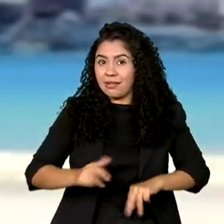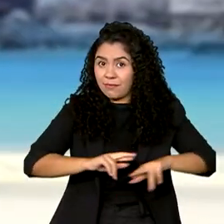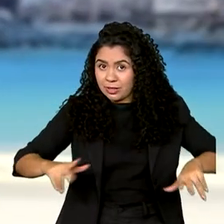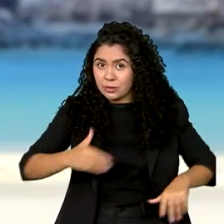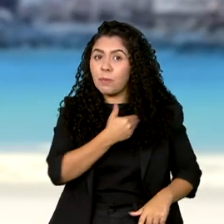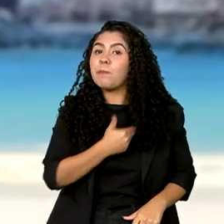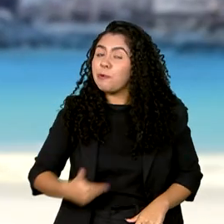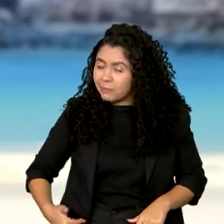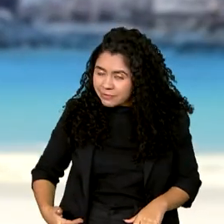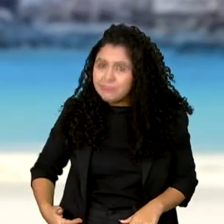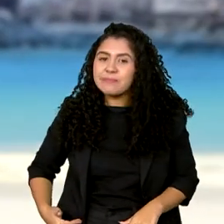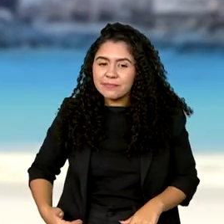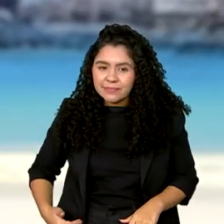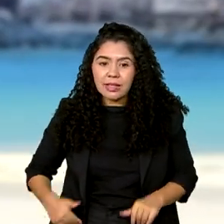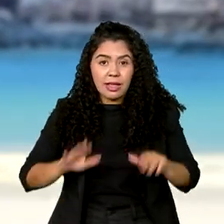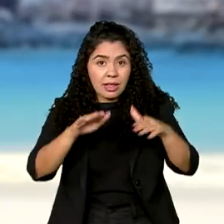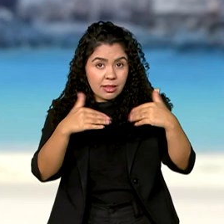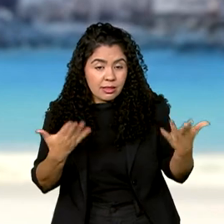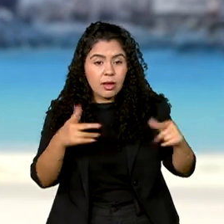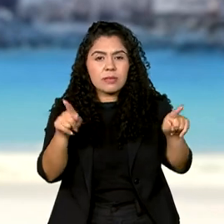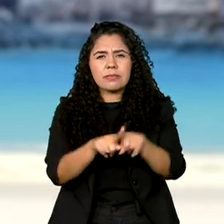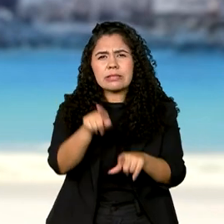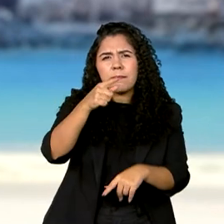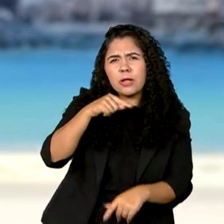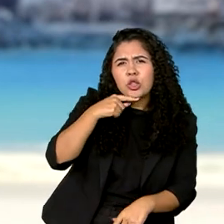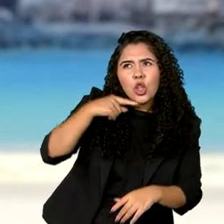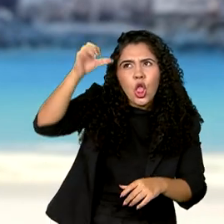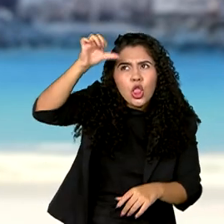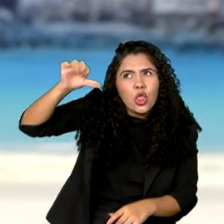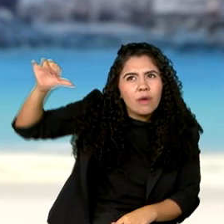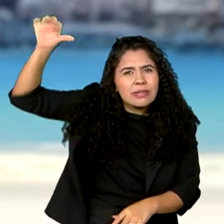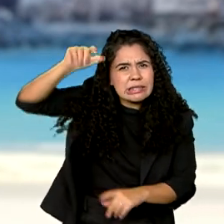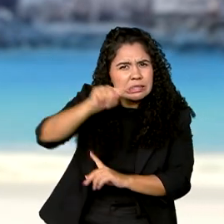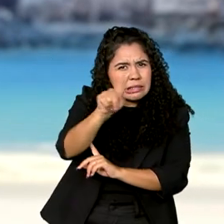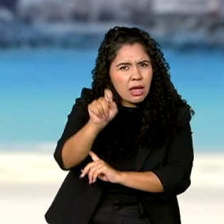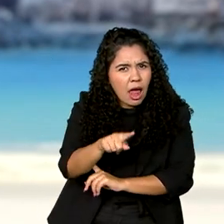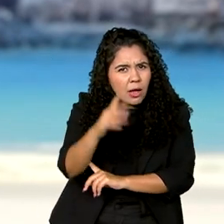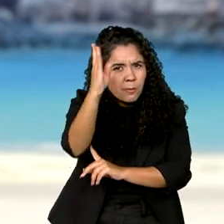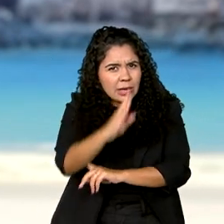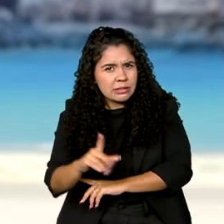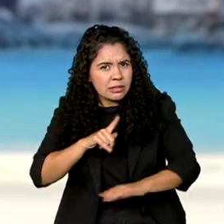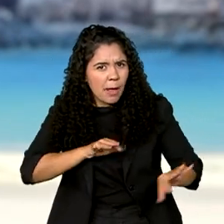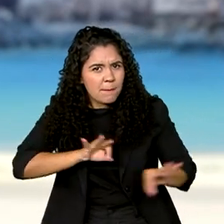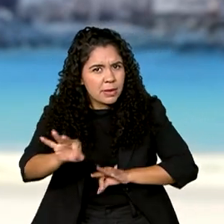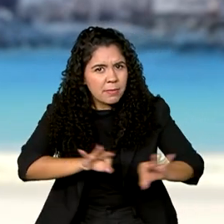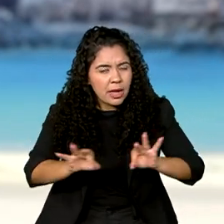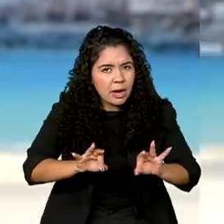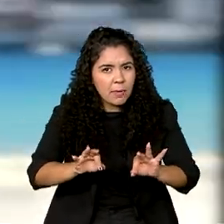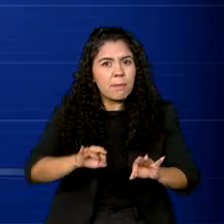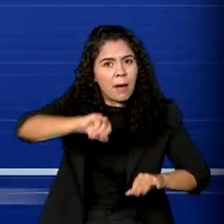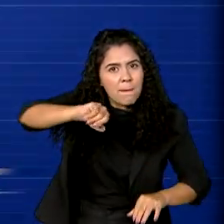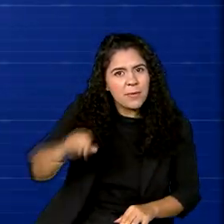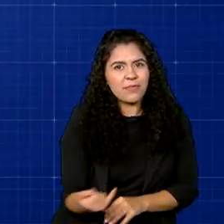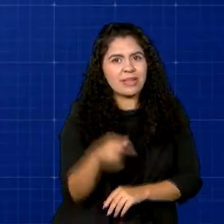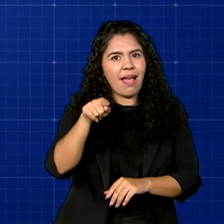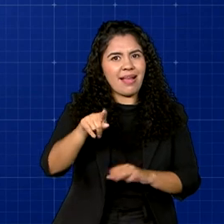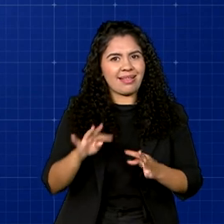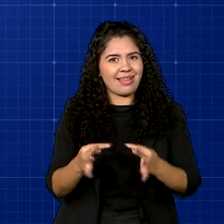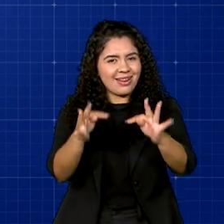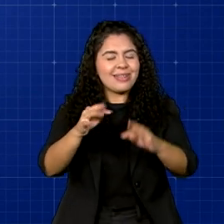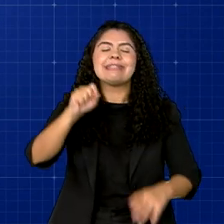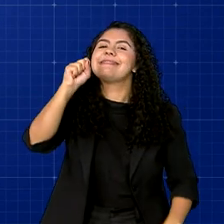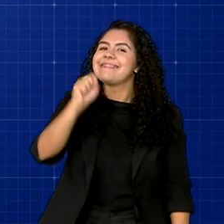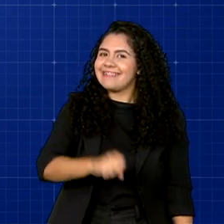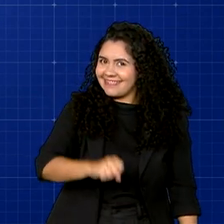Com tanto cético, você levanta a dúvida. Será que o Brasil está se preparando para aproveitar ao máximo essa tecnologia? Está